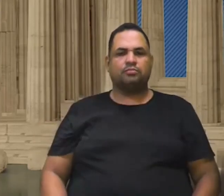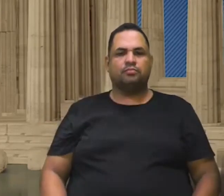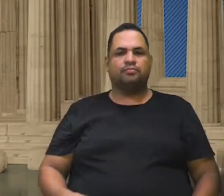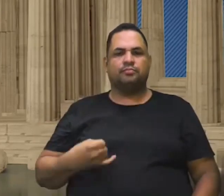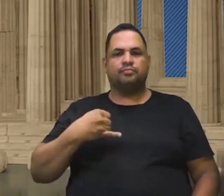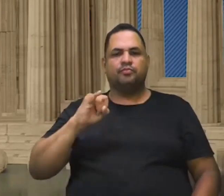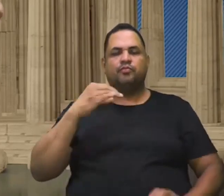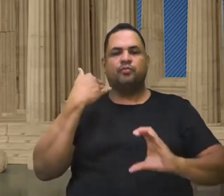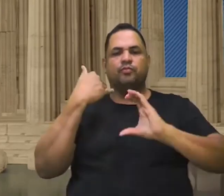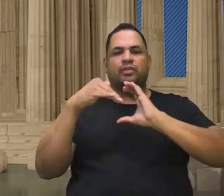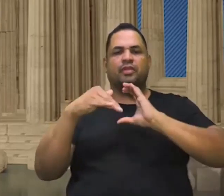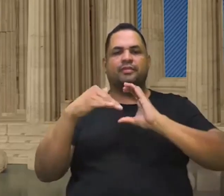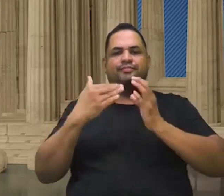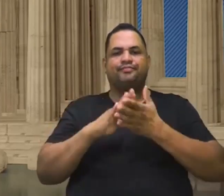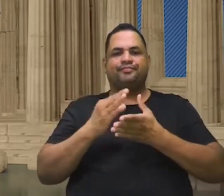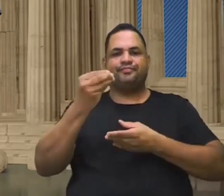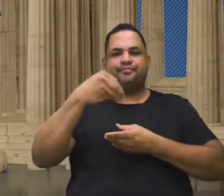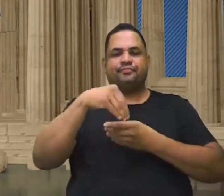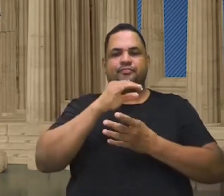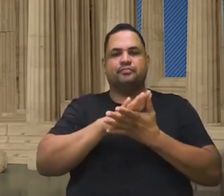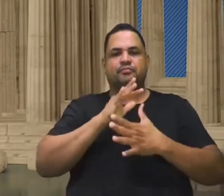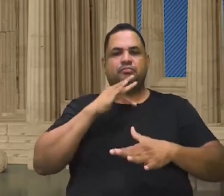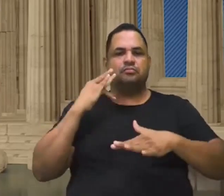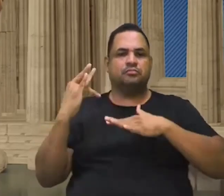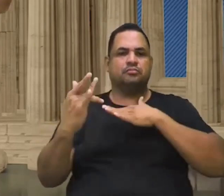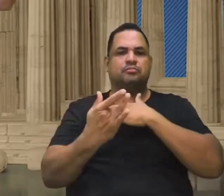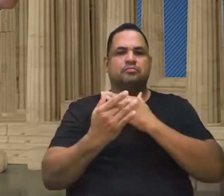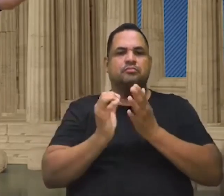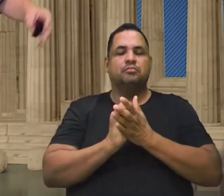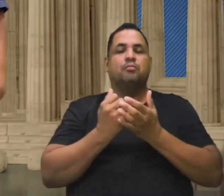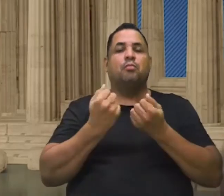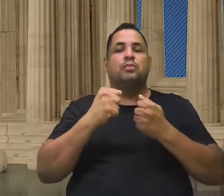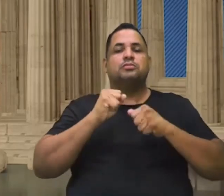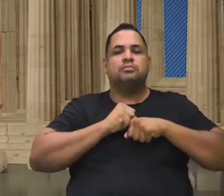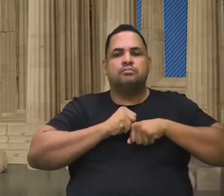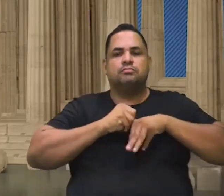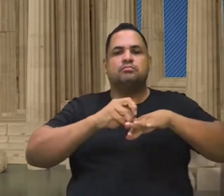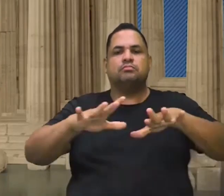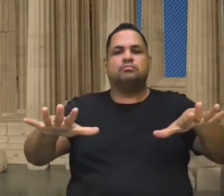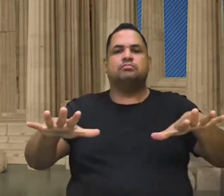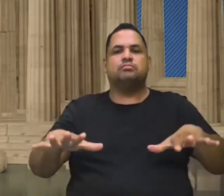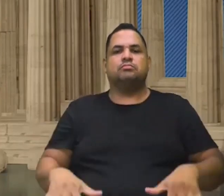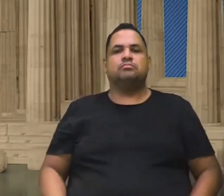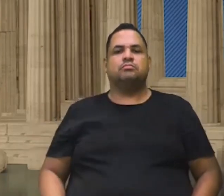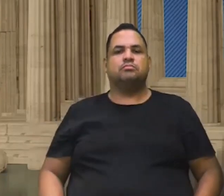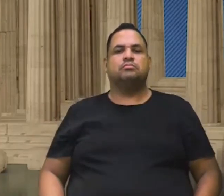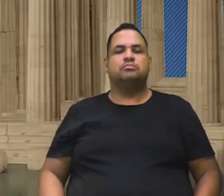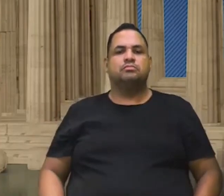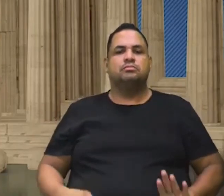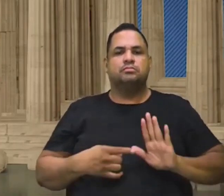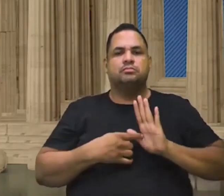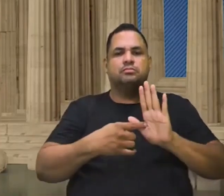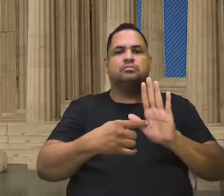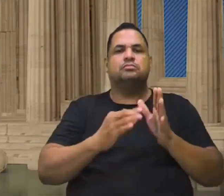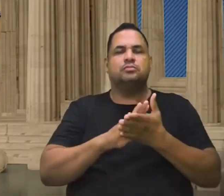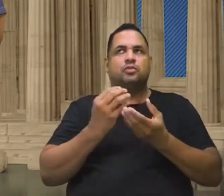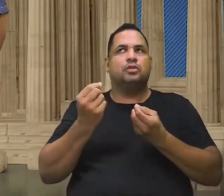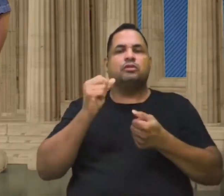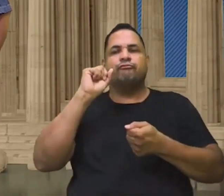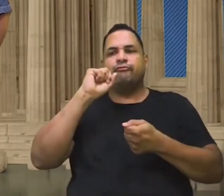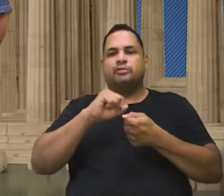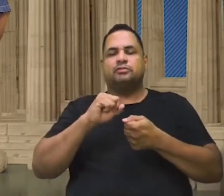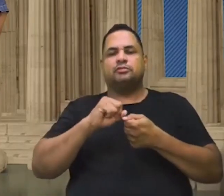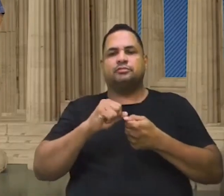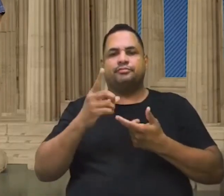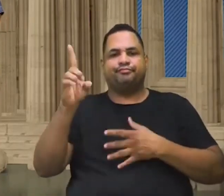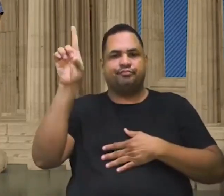se eu mandar uma mensagem no âmbito da rede social, ela pode ser espalhada para todos os âmbitos. Ou seja, vai revelar aquilo que é o meu comportamento.